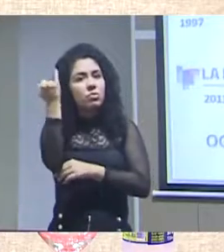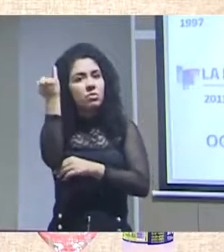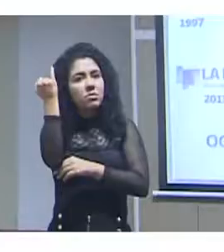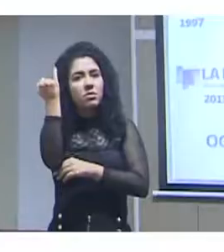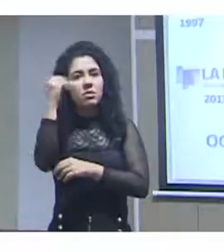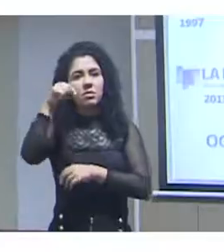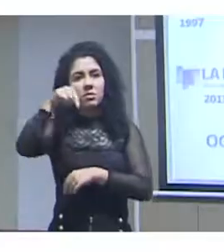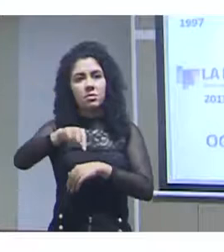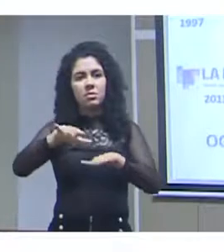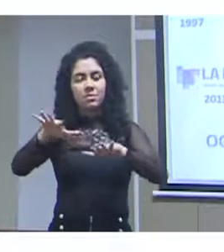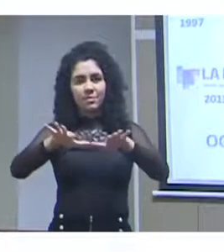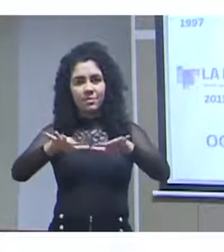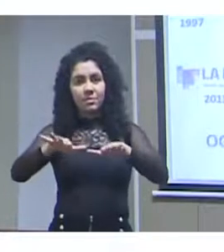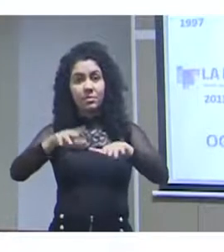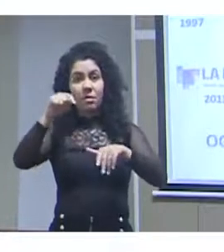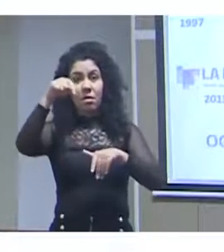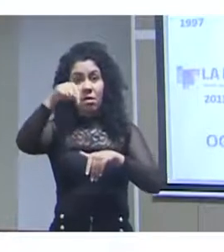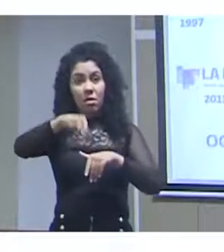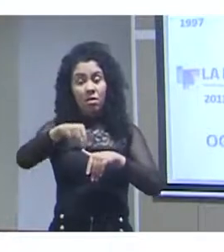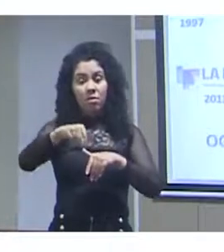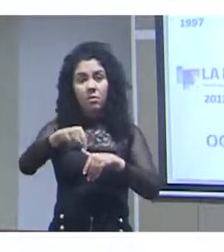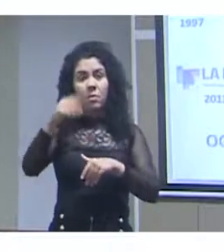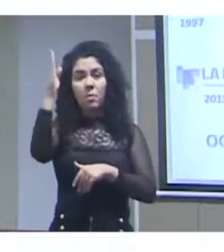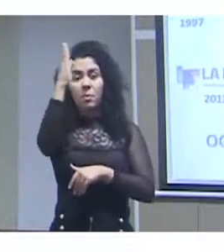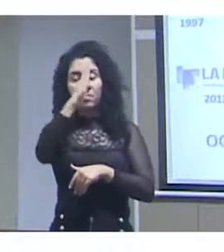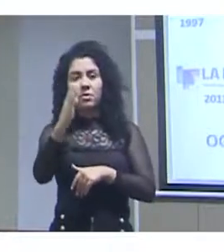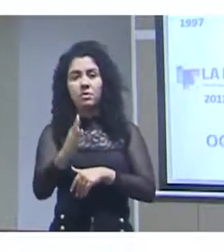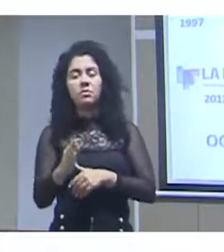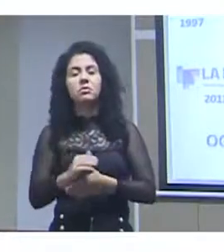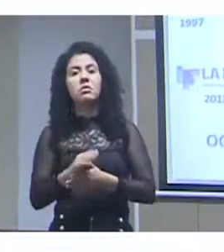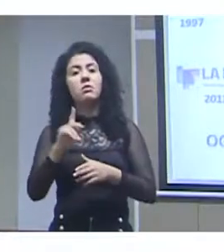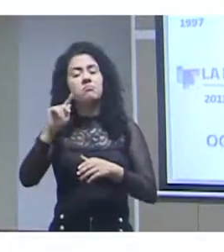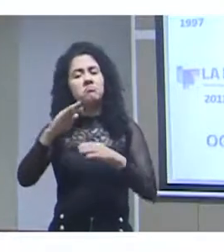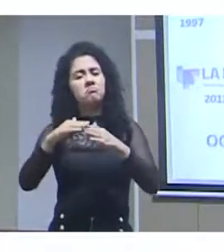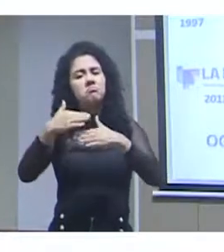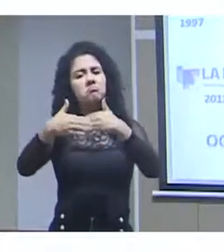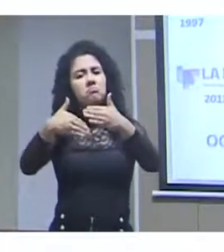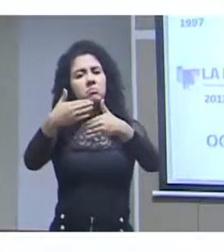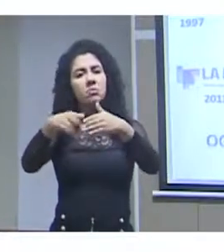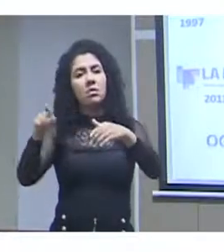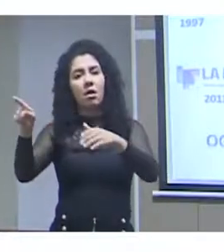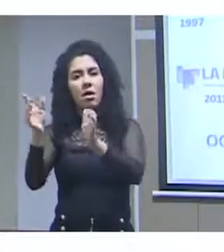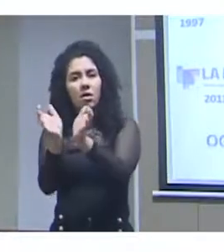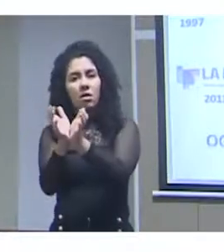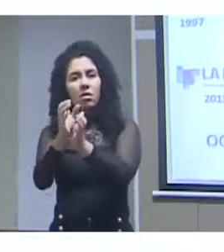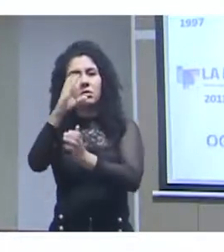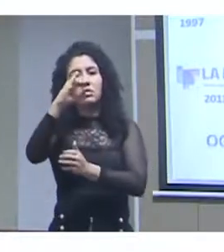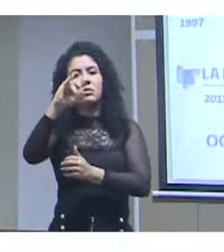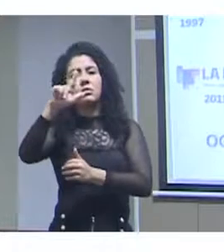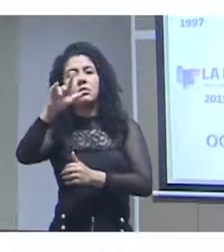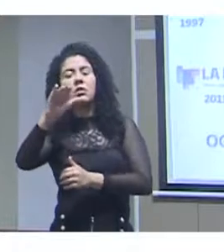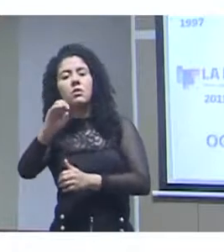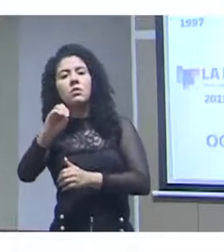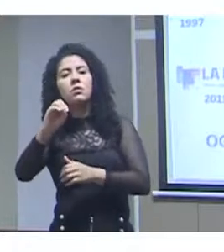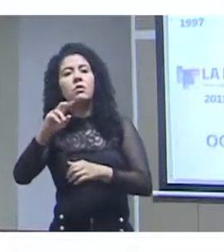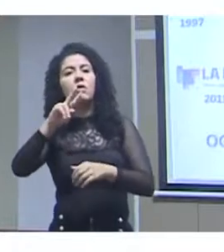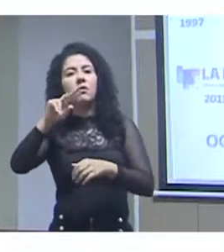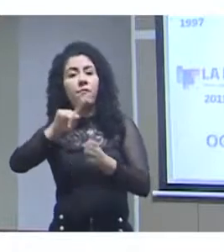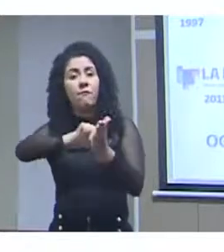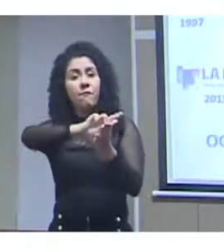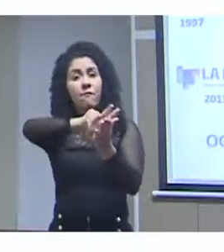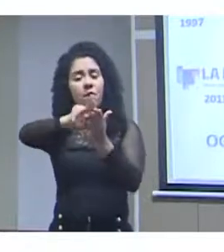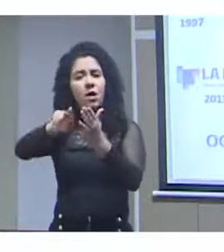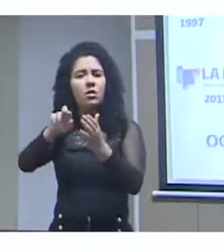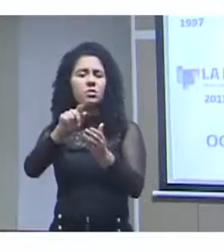movimento. O Cielo, no Brasil, primeiramente, e depois a Rede Cielo vai se expandindo, mas várias